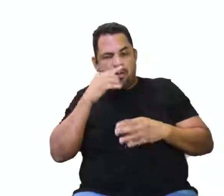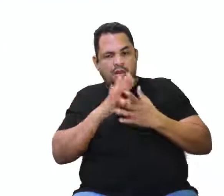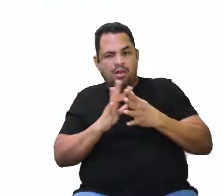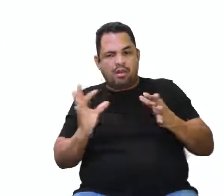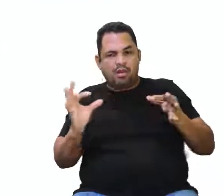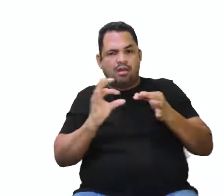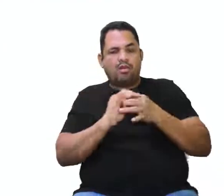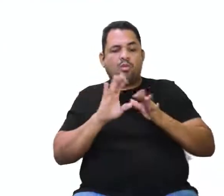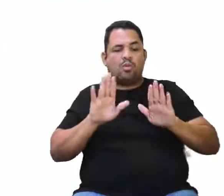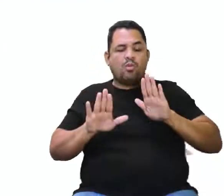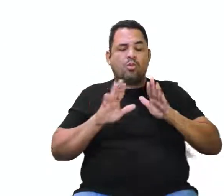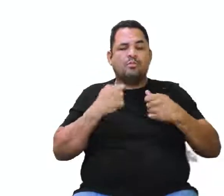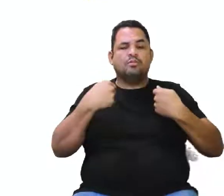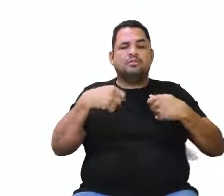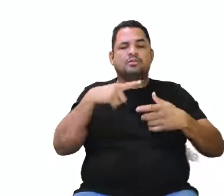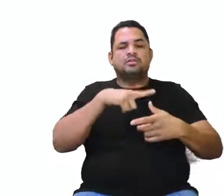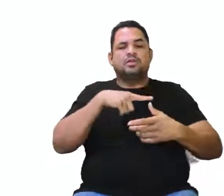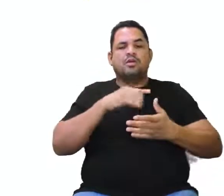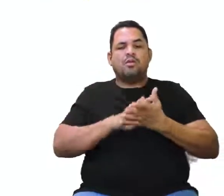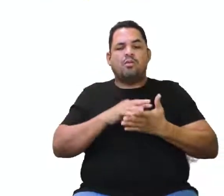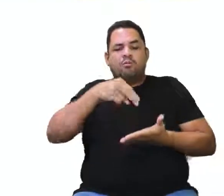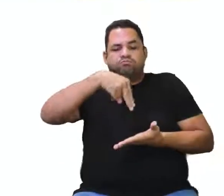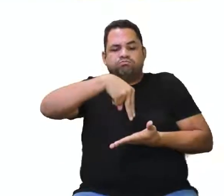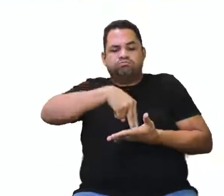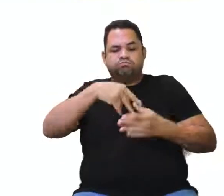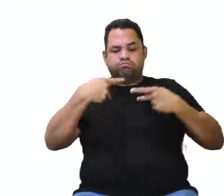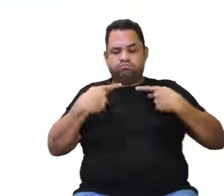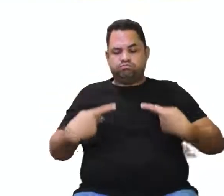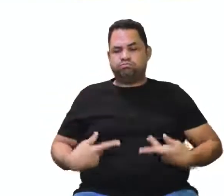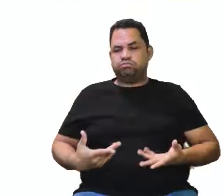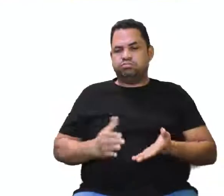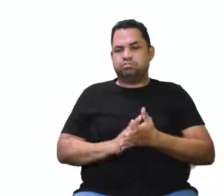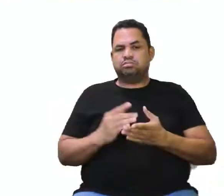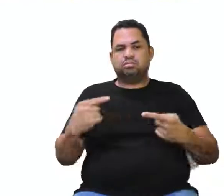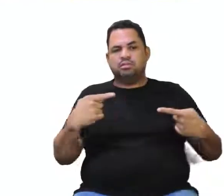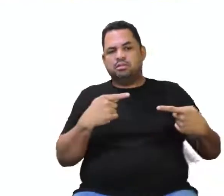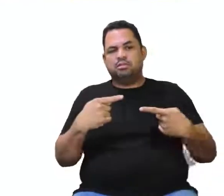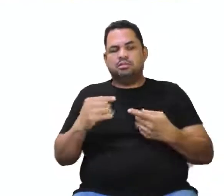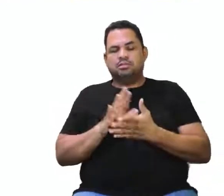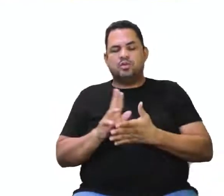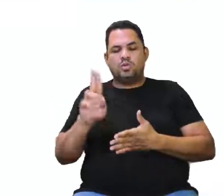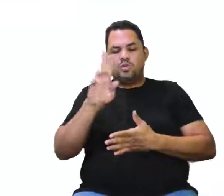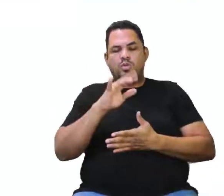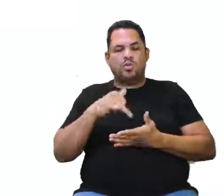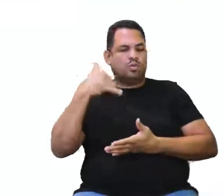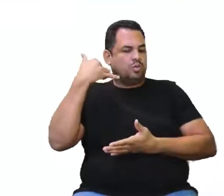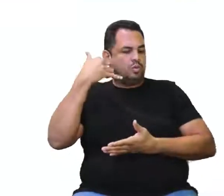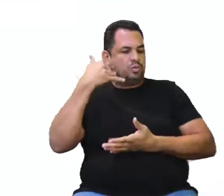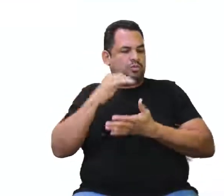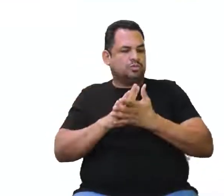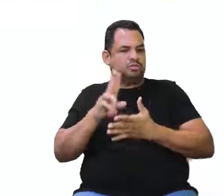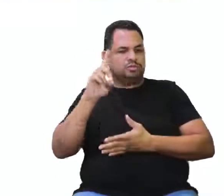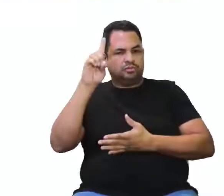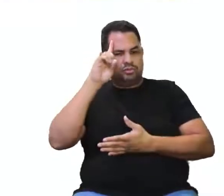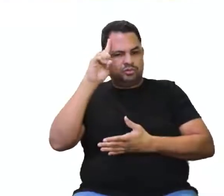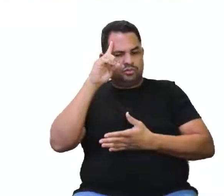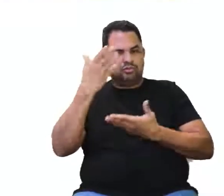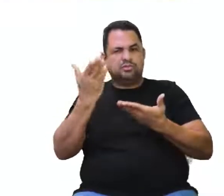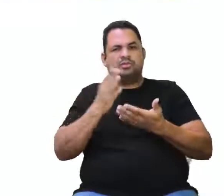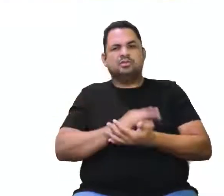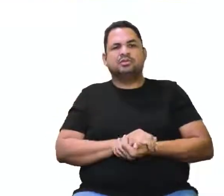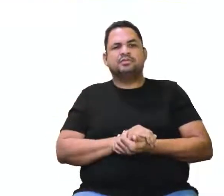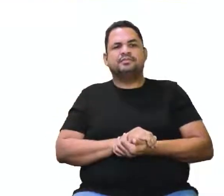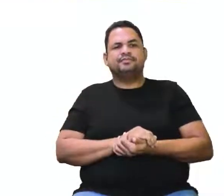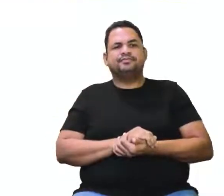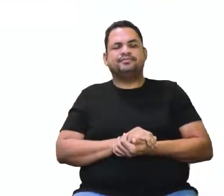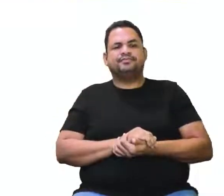cuidados que devem ser tomados com a postura corporal em relação ao uso do celular no cotidiano. Vejam